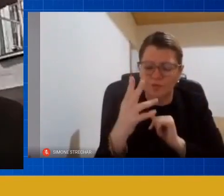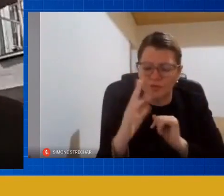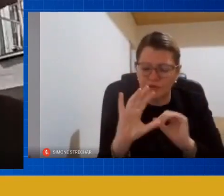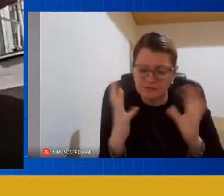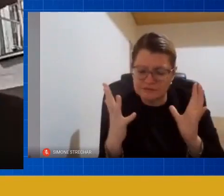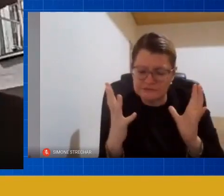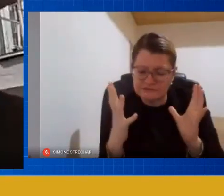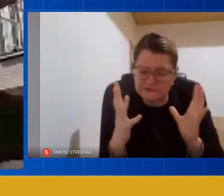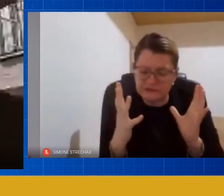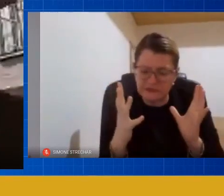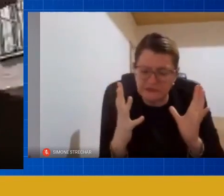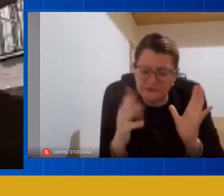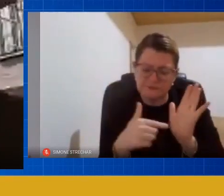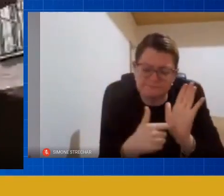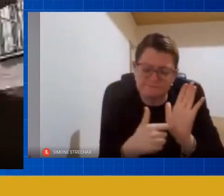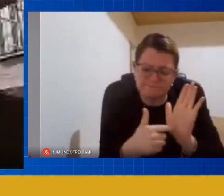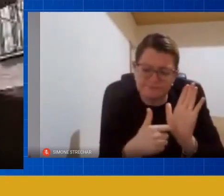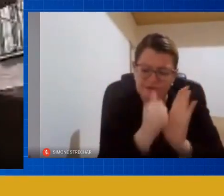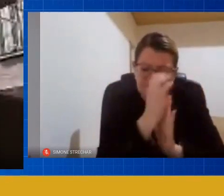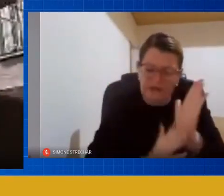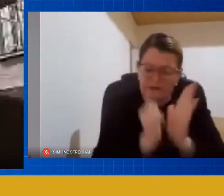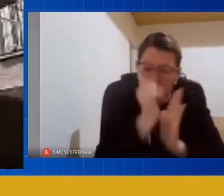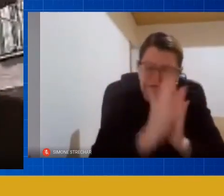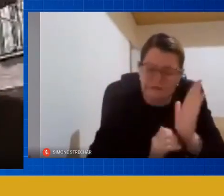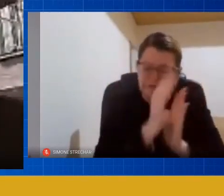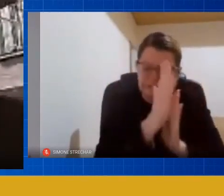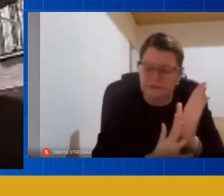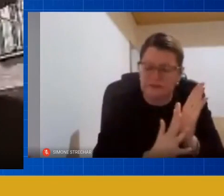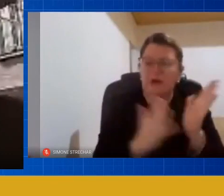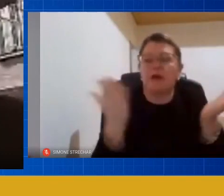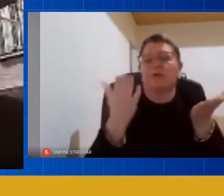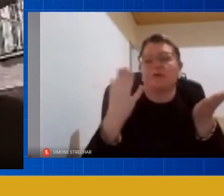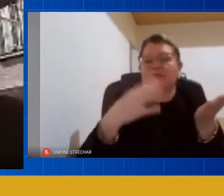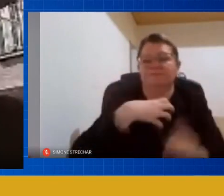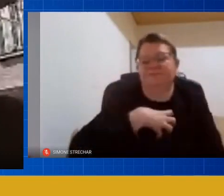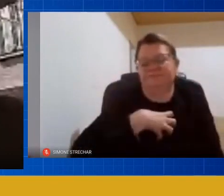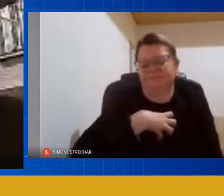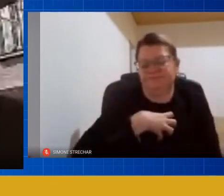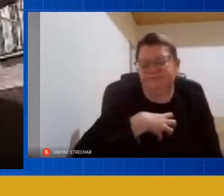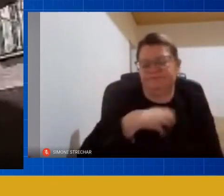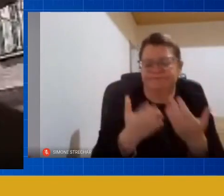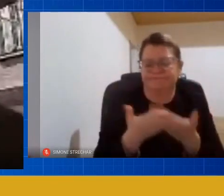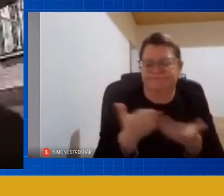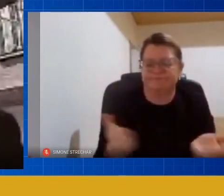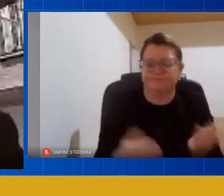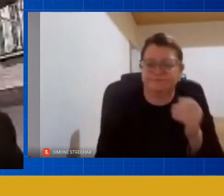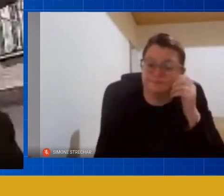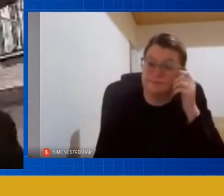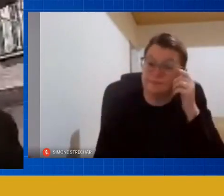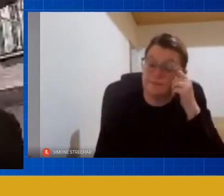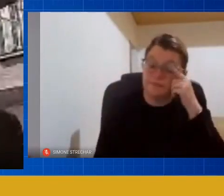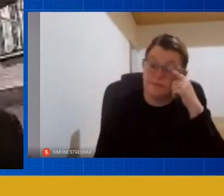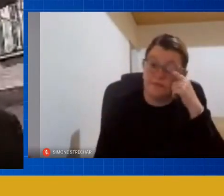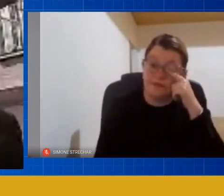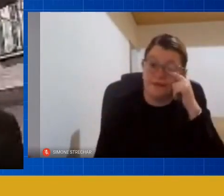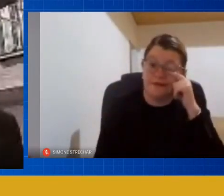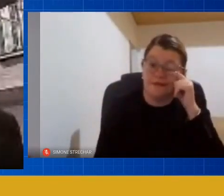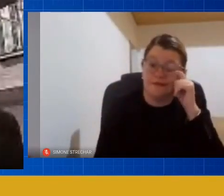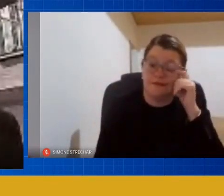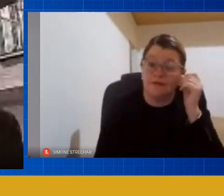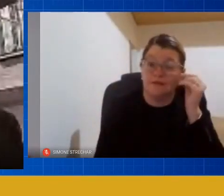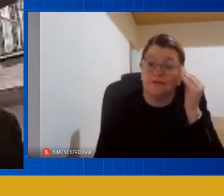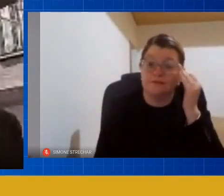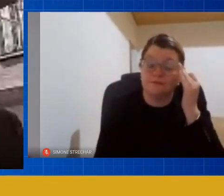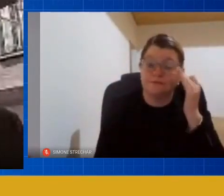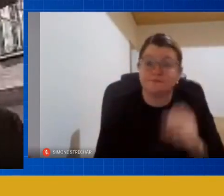as consequências disso estão sendo sentidas agora e de forma eu acho que um